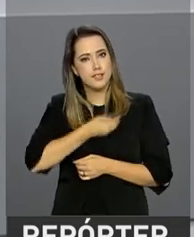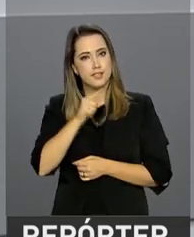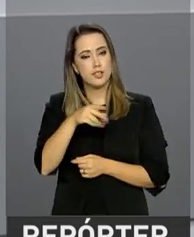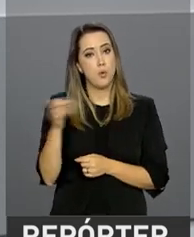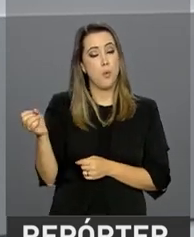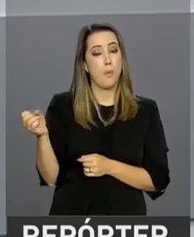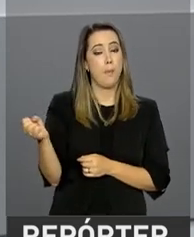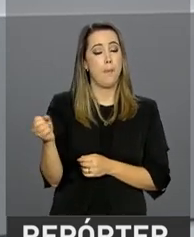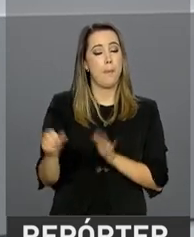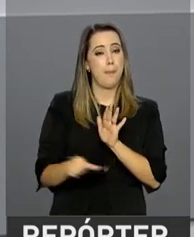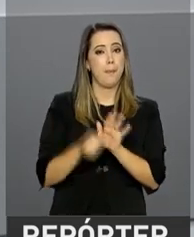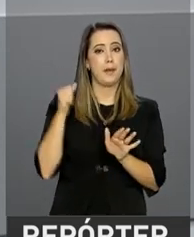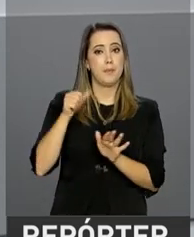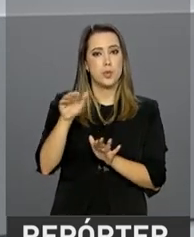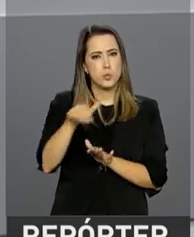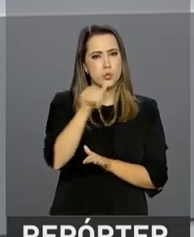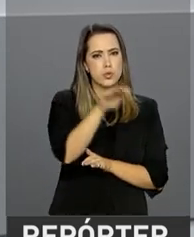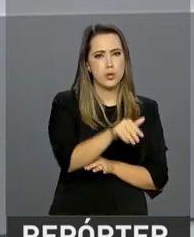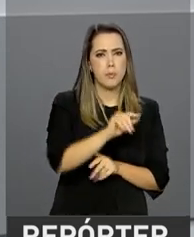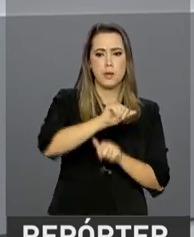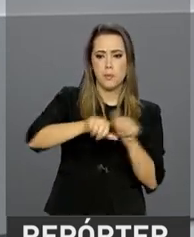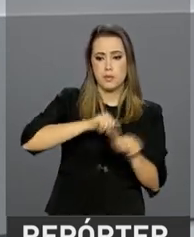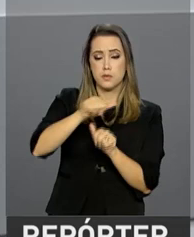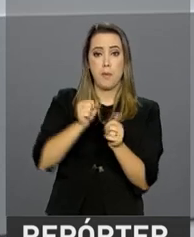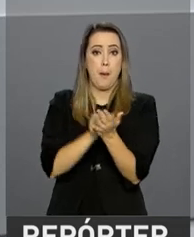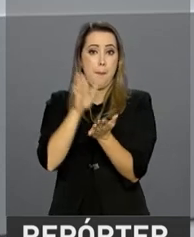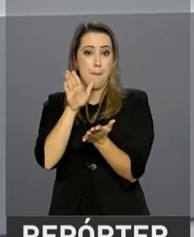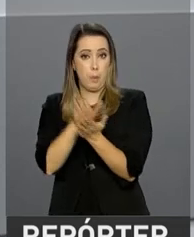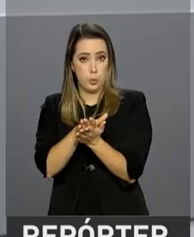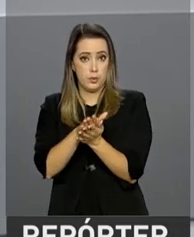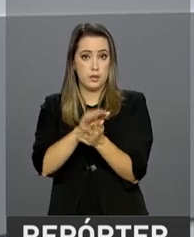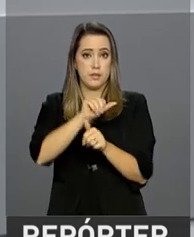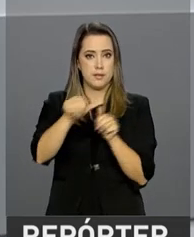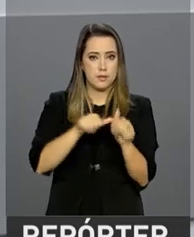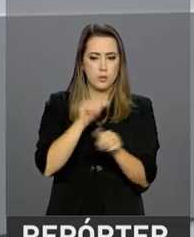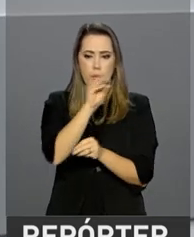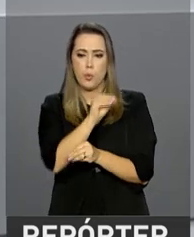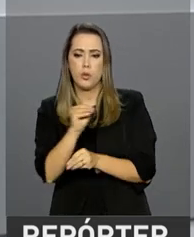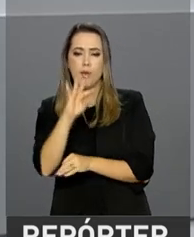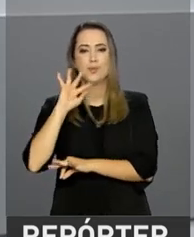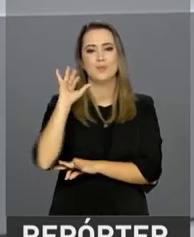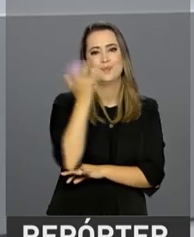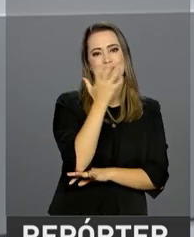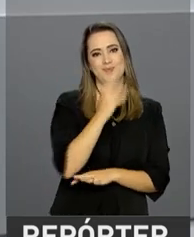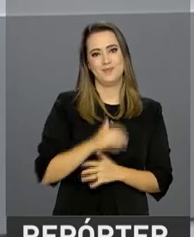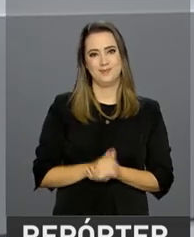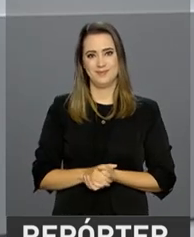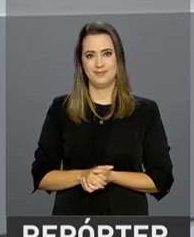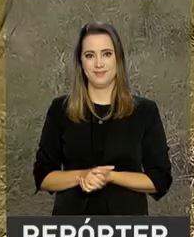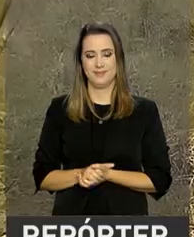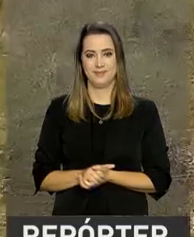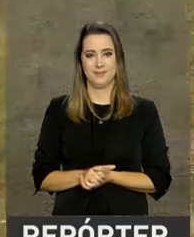primeiro chamamento público para reverter multas por crime ambiental em ações de recuperação da natureza.